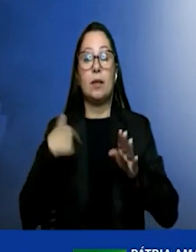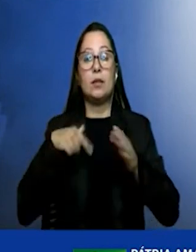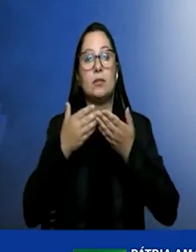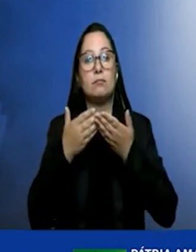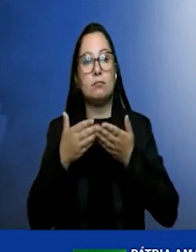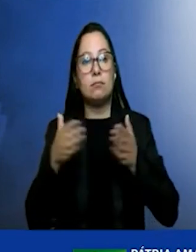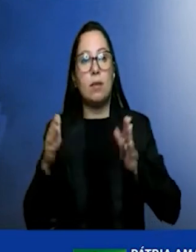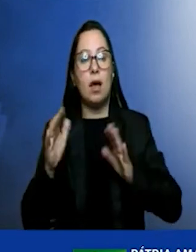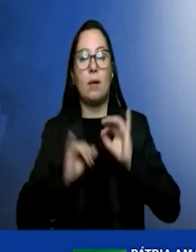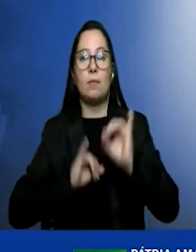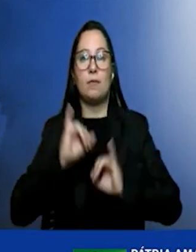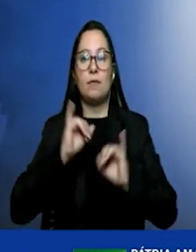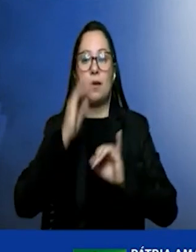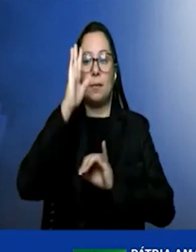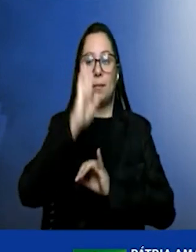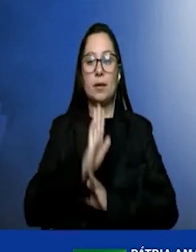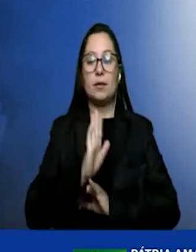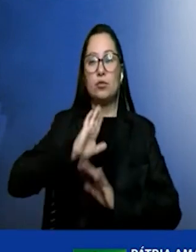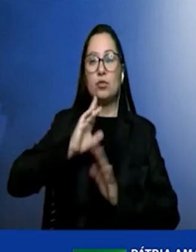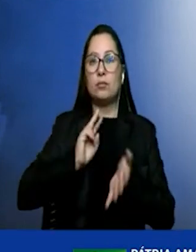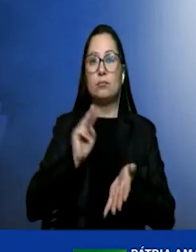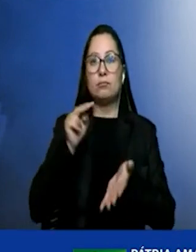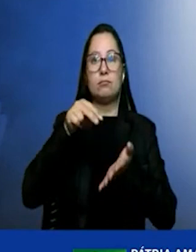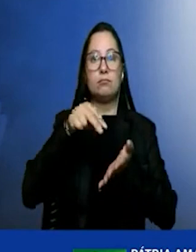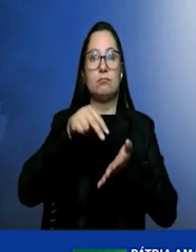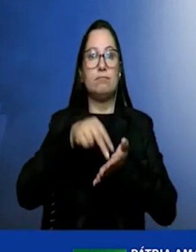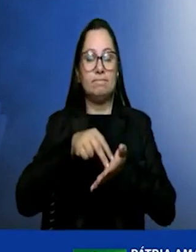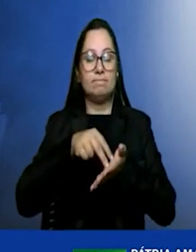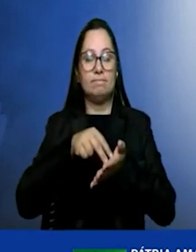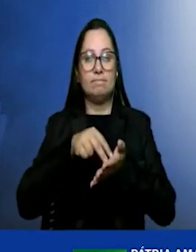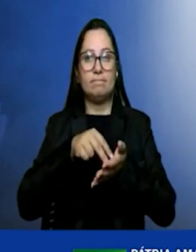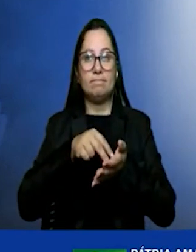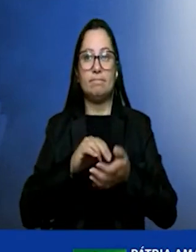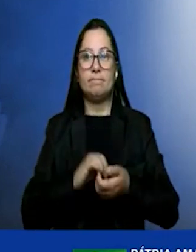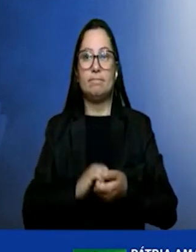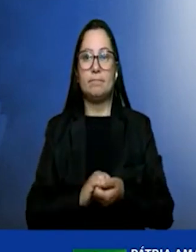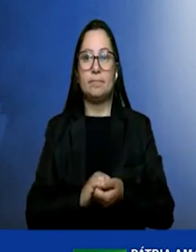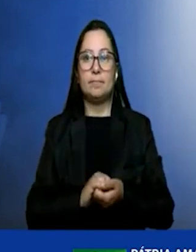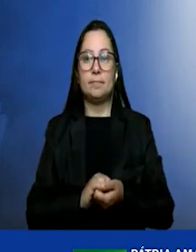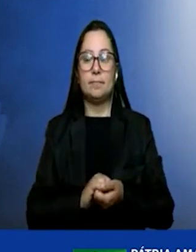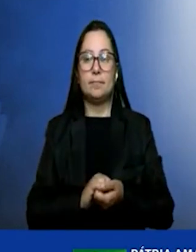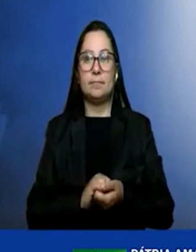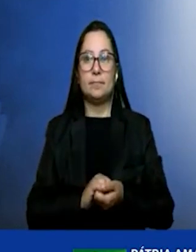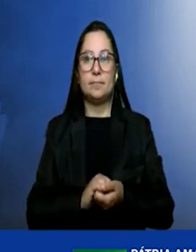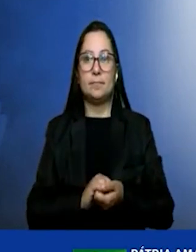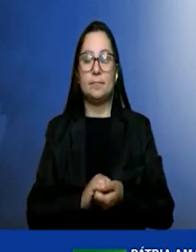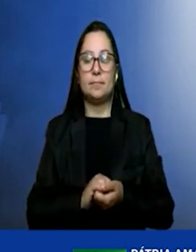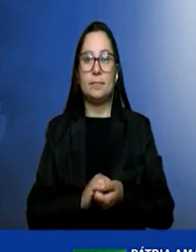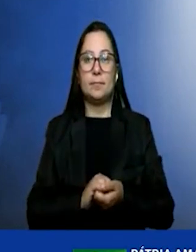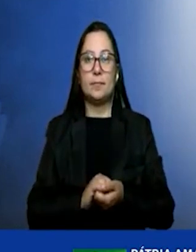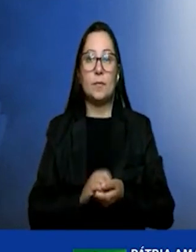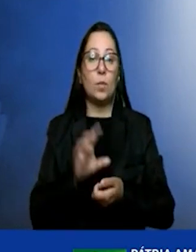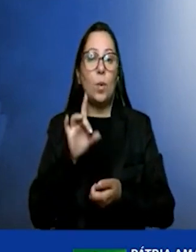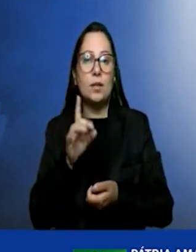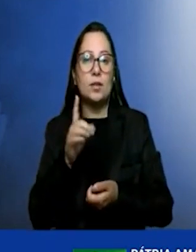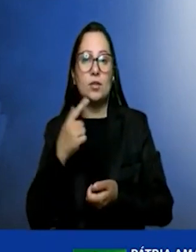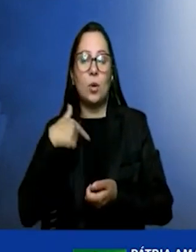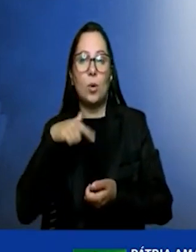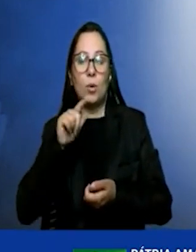o Brasil já se coloca como protagonista, não apenas por nossos inestimáveis